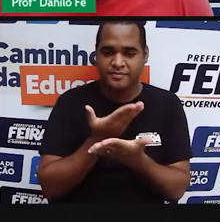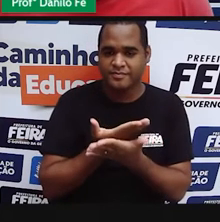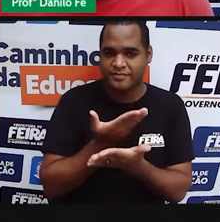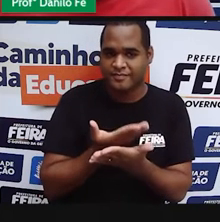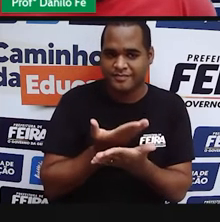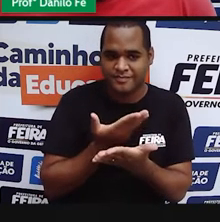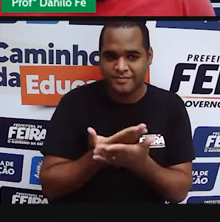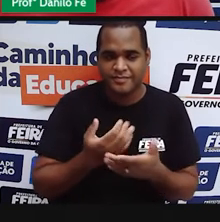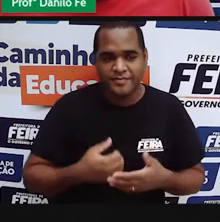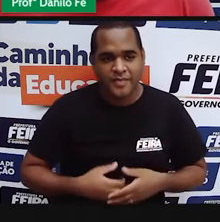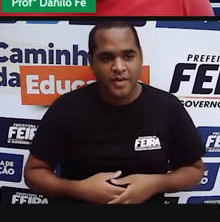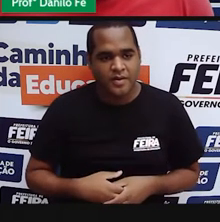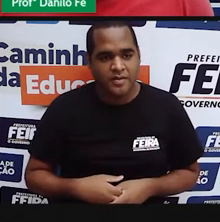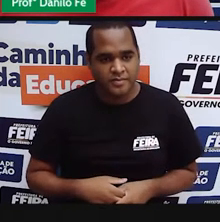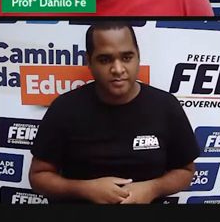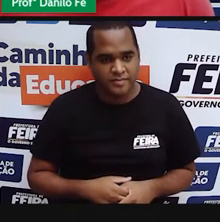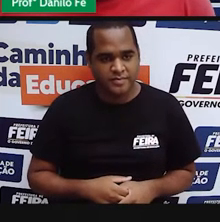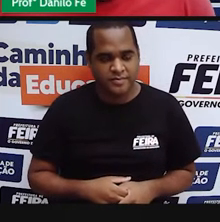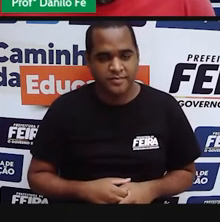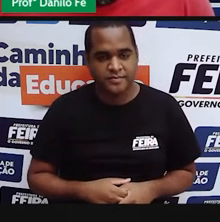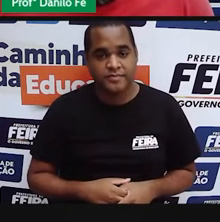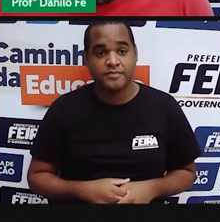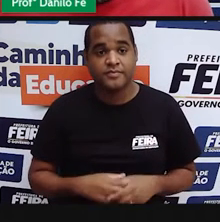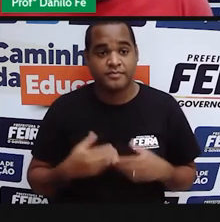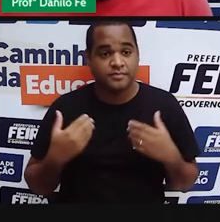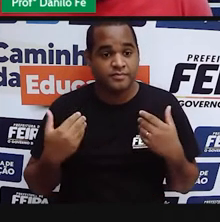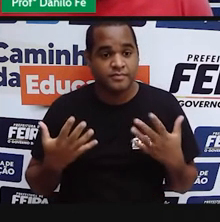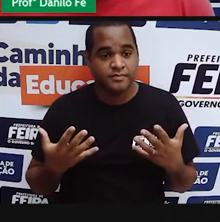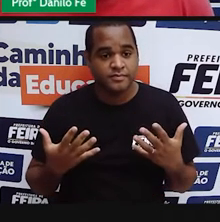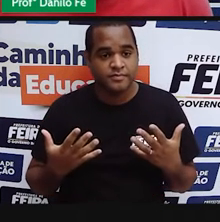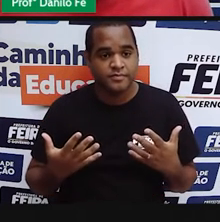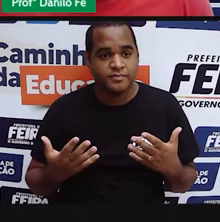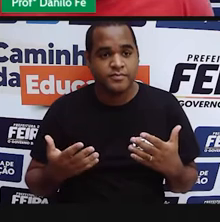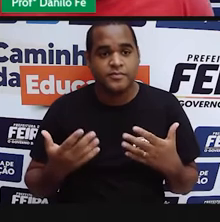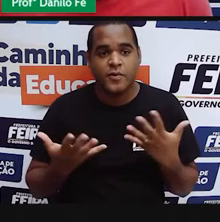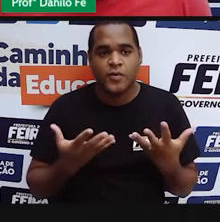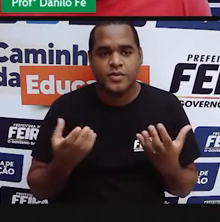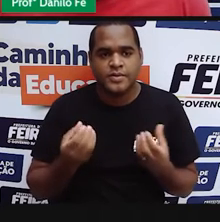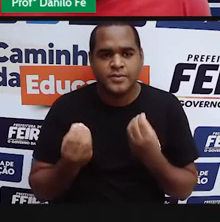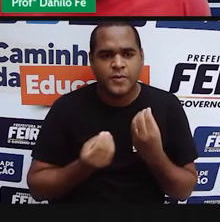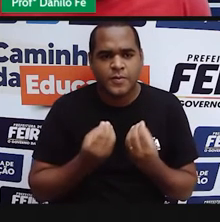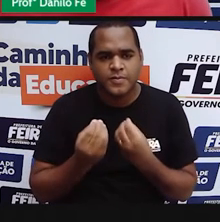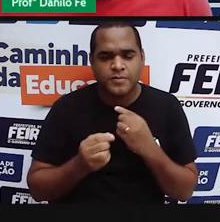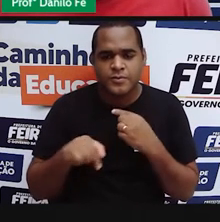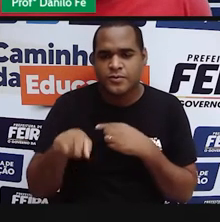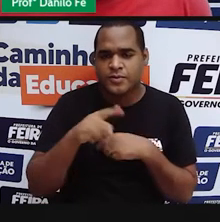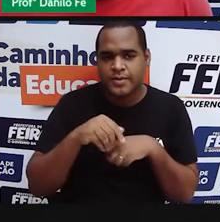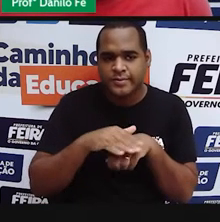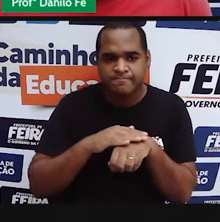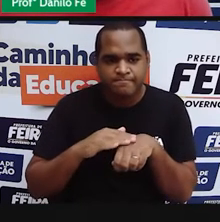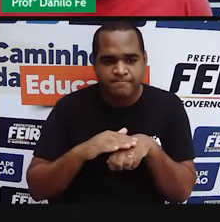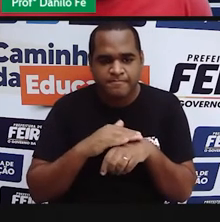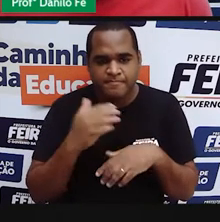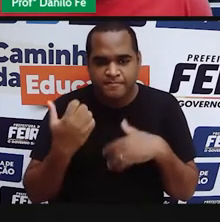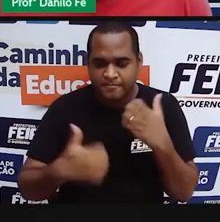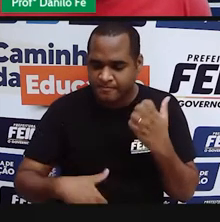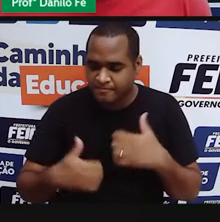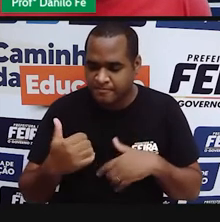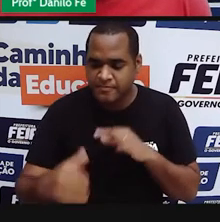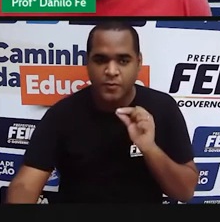e Caminhos da Educação. Gente, hoje nós vamos conversar um pouco